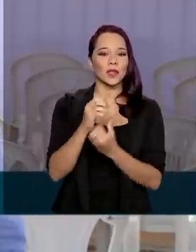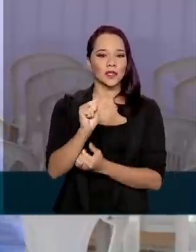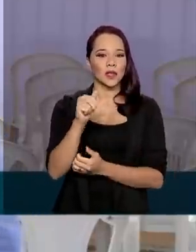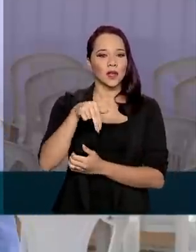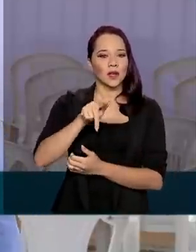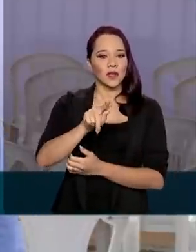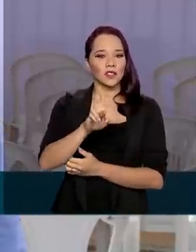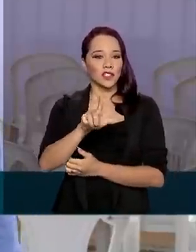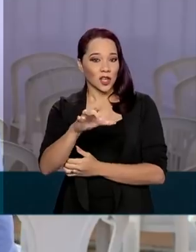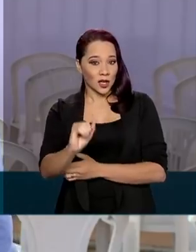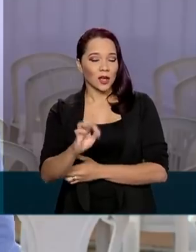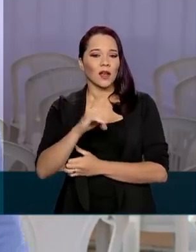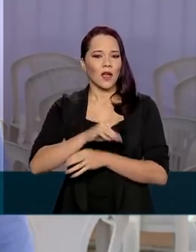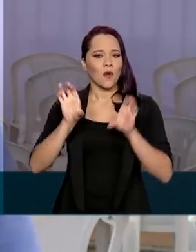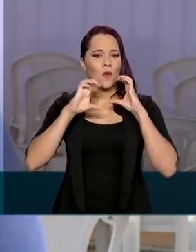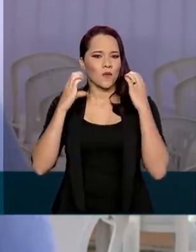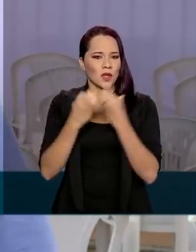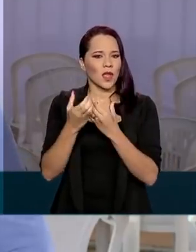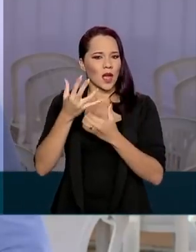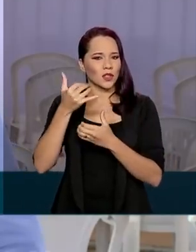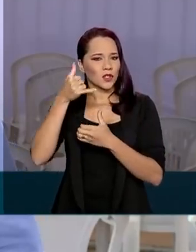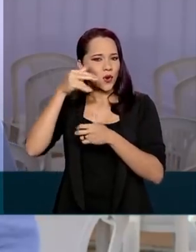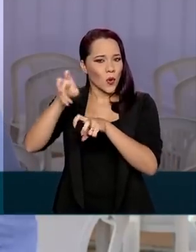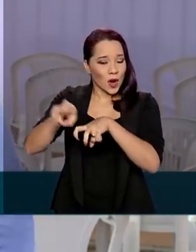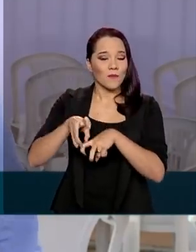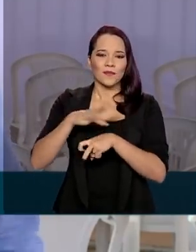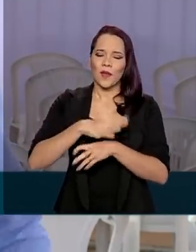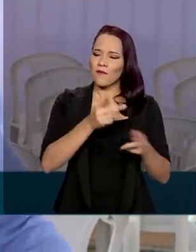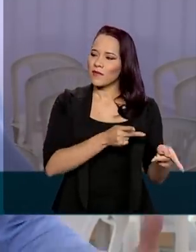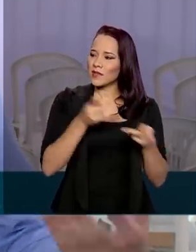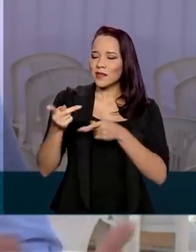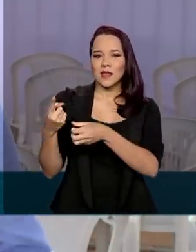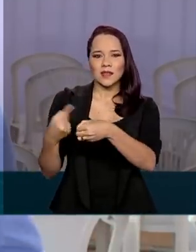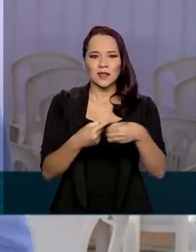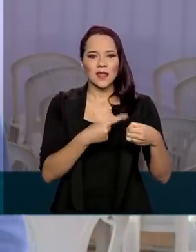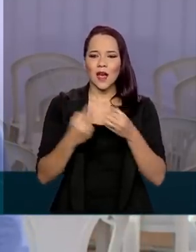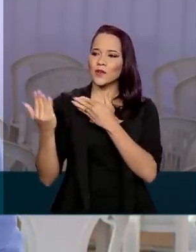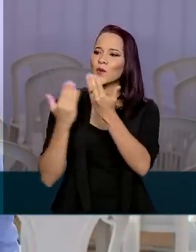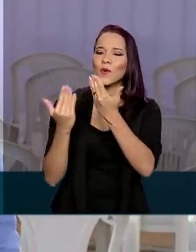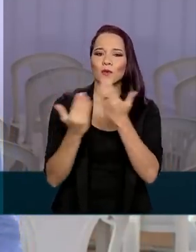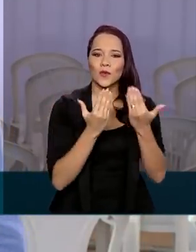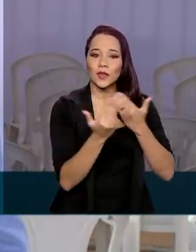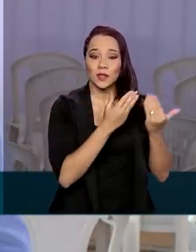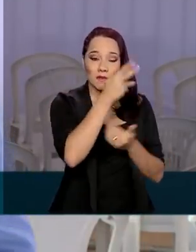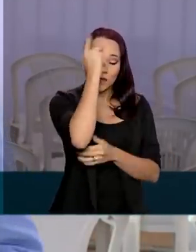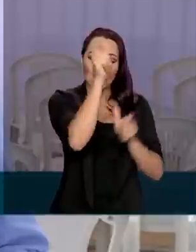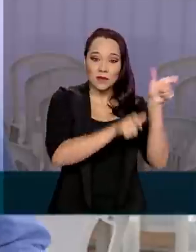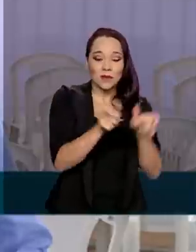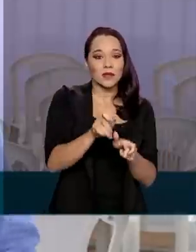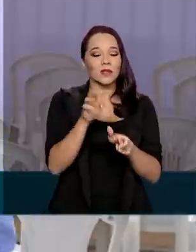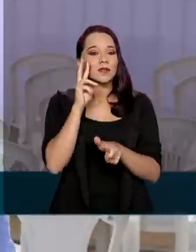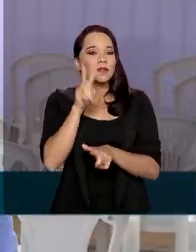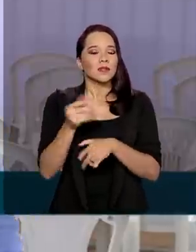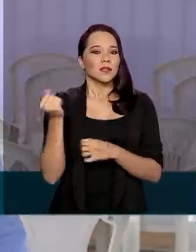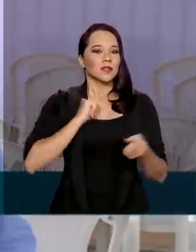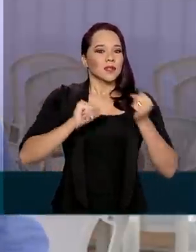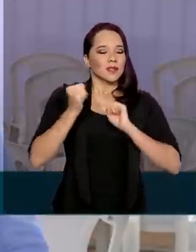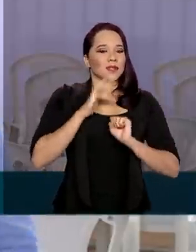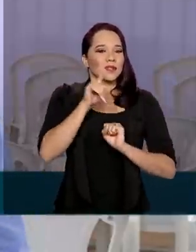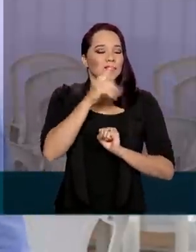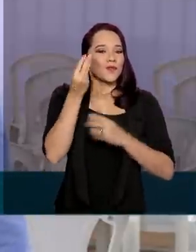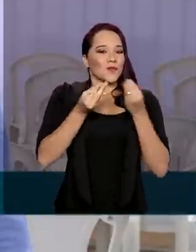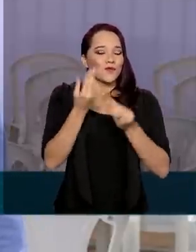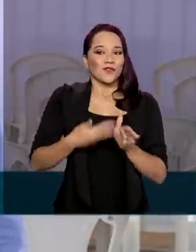comunidade rural aqui de Panguaçu, e eu visitei a cidade de Panguaçu, conversei com moradores, e vi a expectativa deles pela